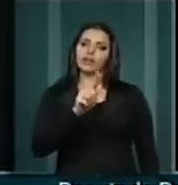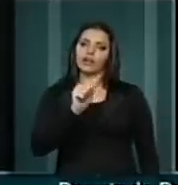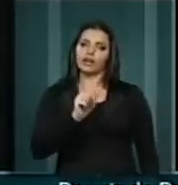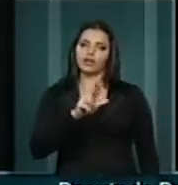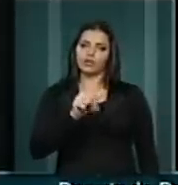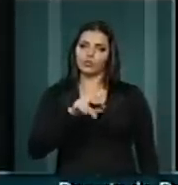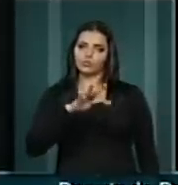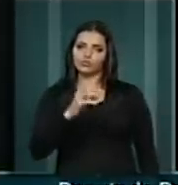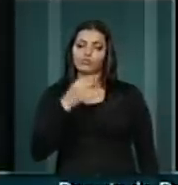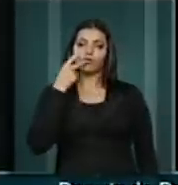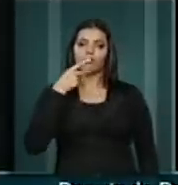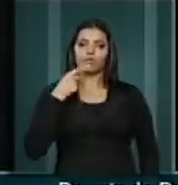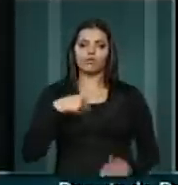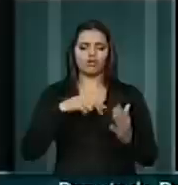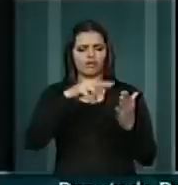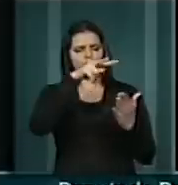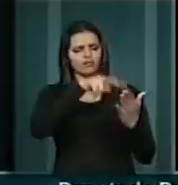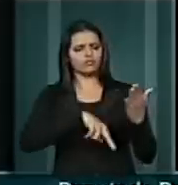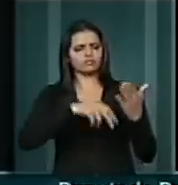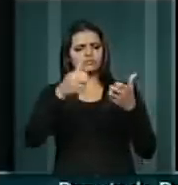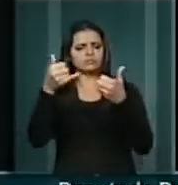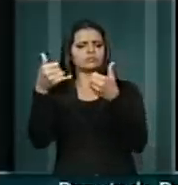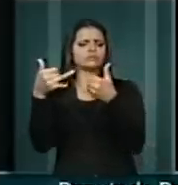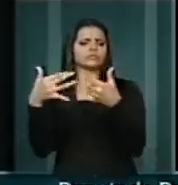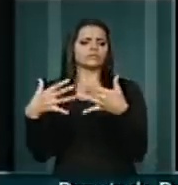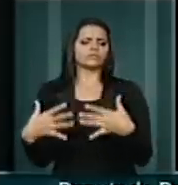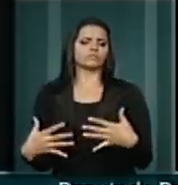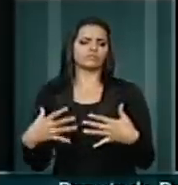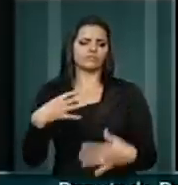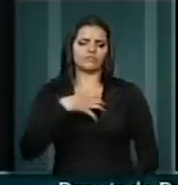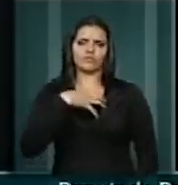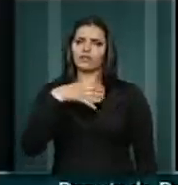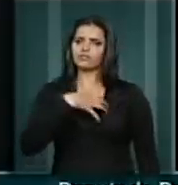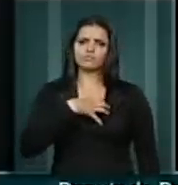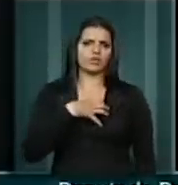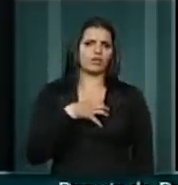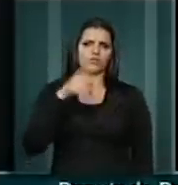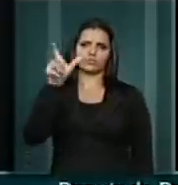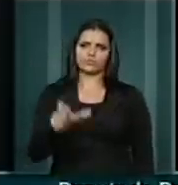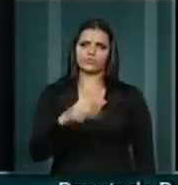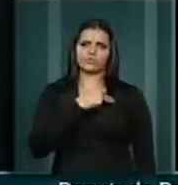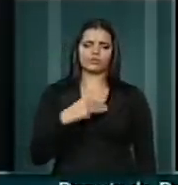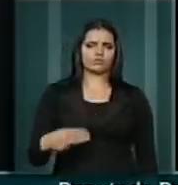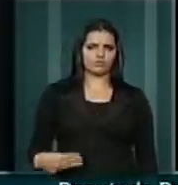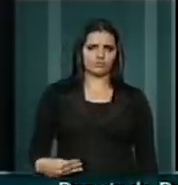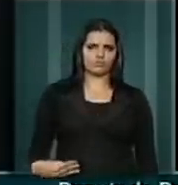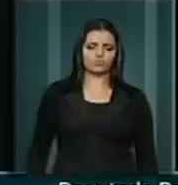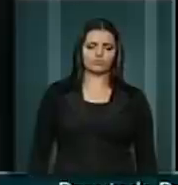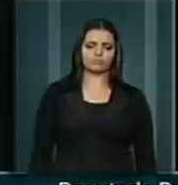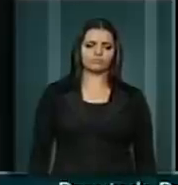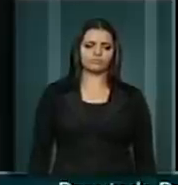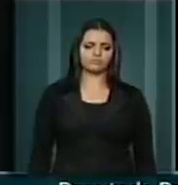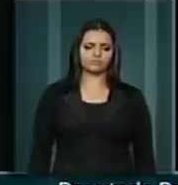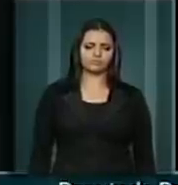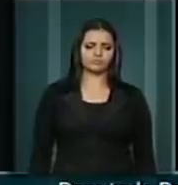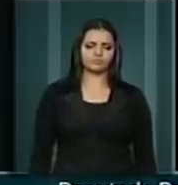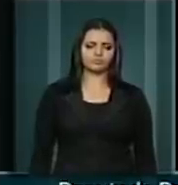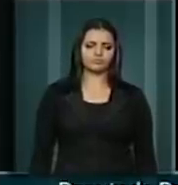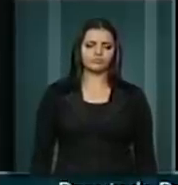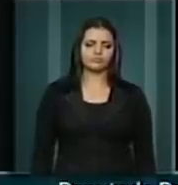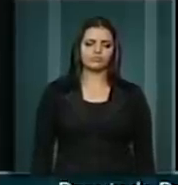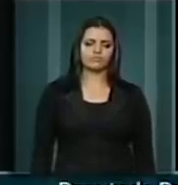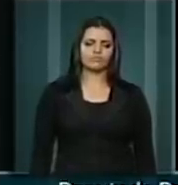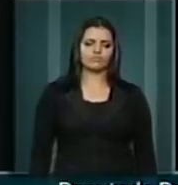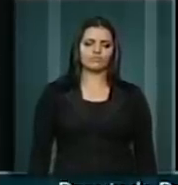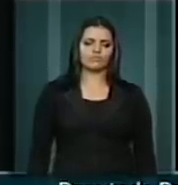que a nota esclarecia muitos dos aspectos que ele, de maneira